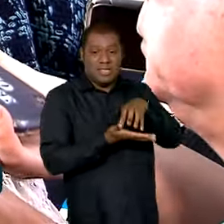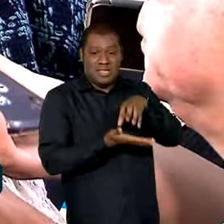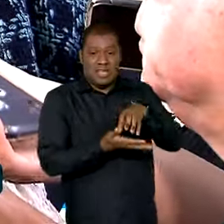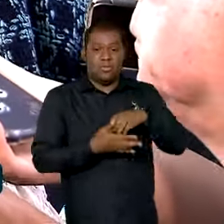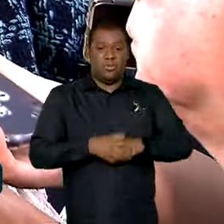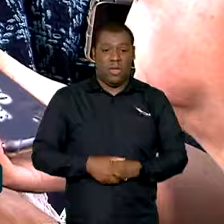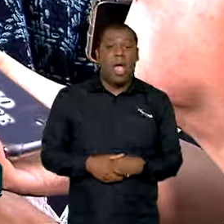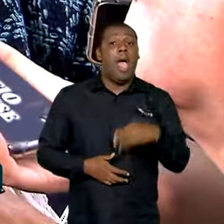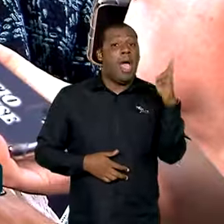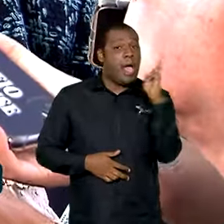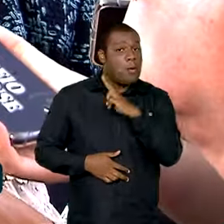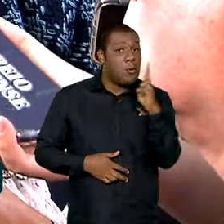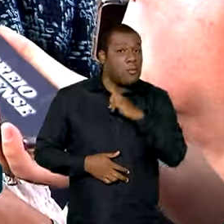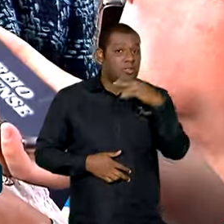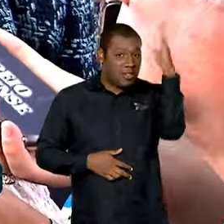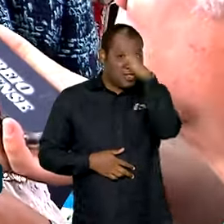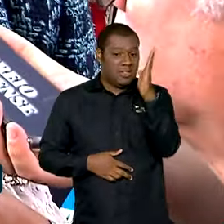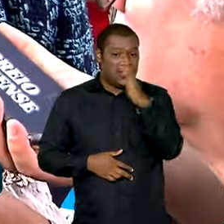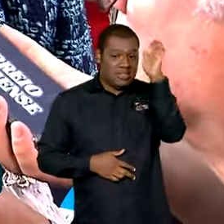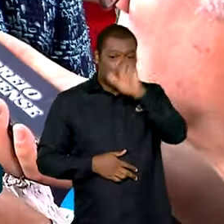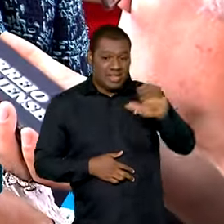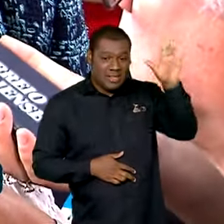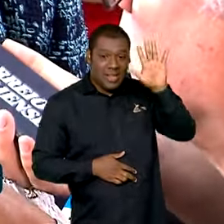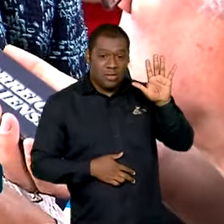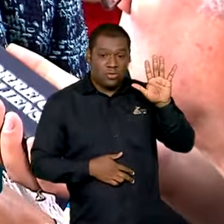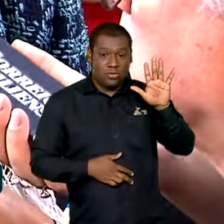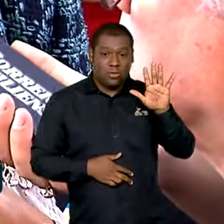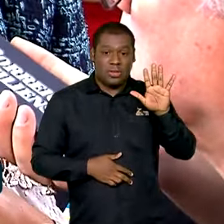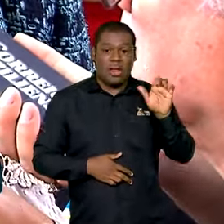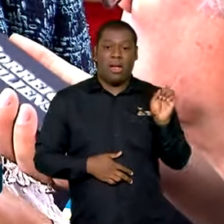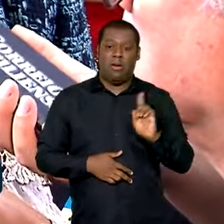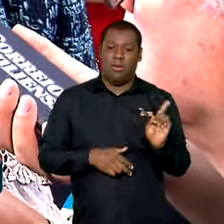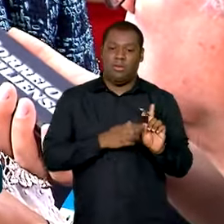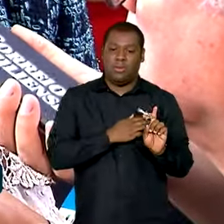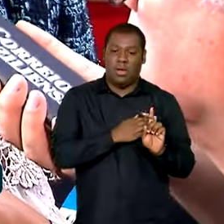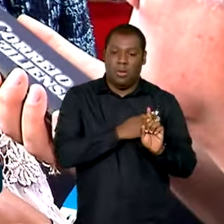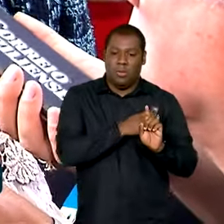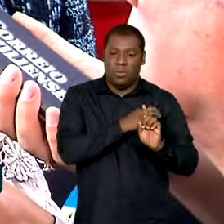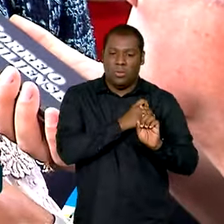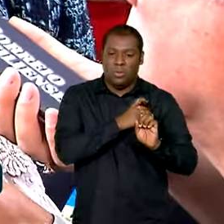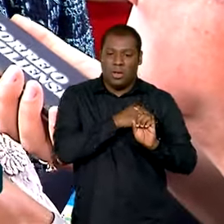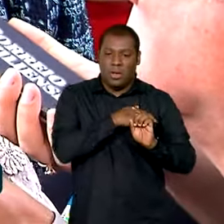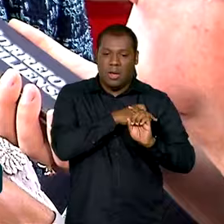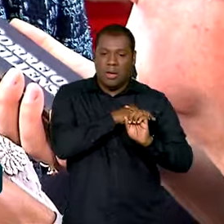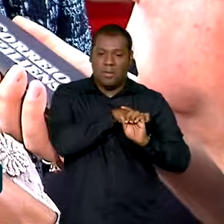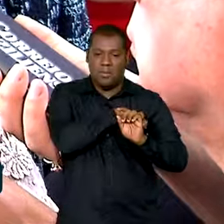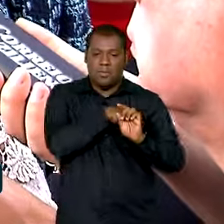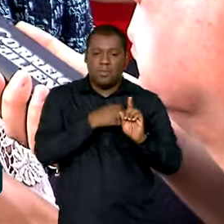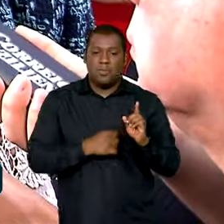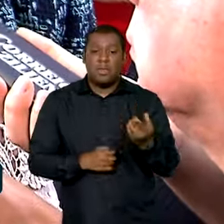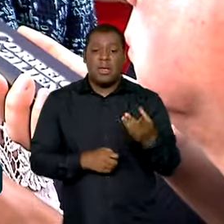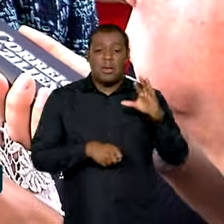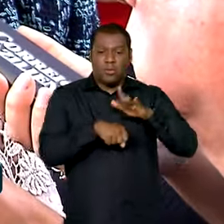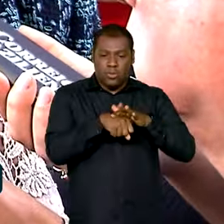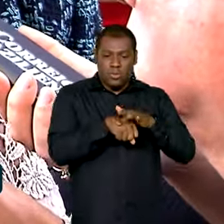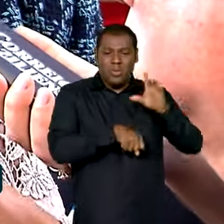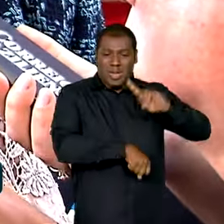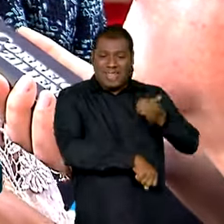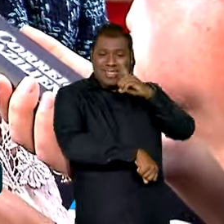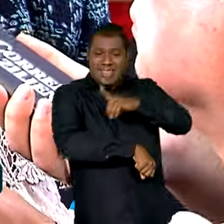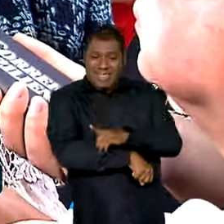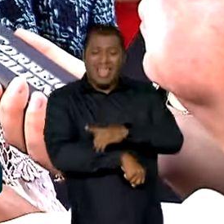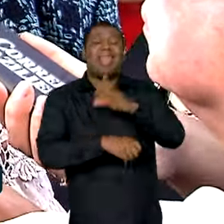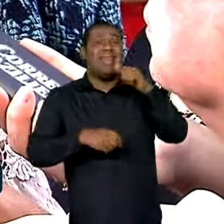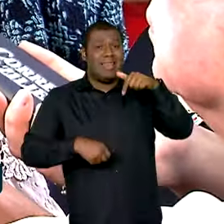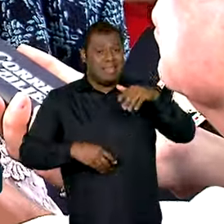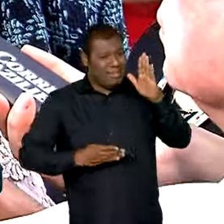uma emergência nacional. Como estamos vendo, a dengue, ela tem apresentado explosão